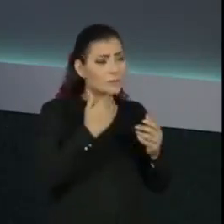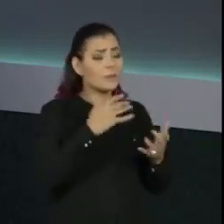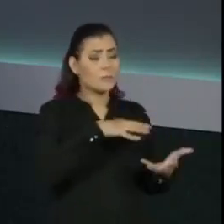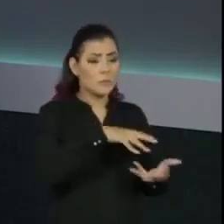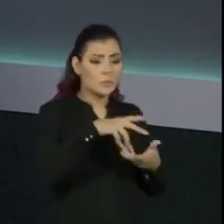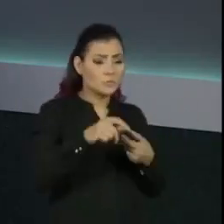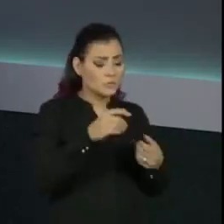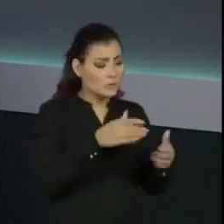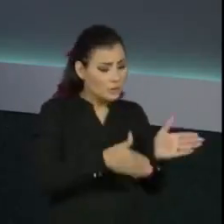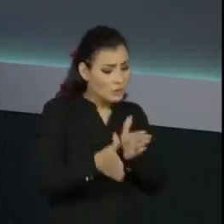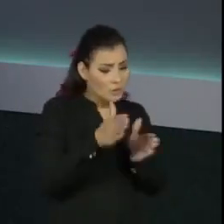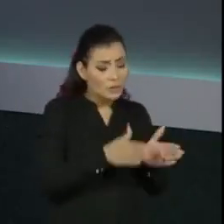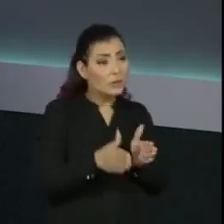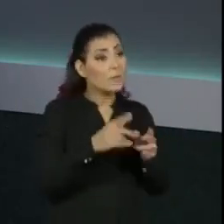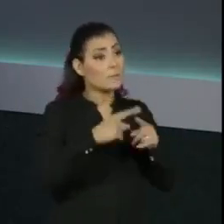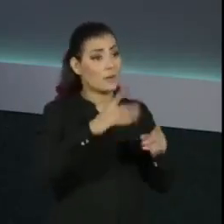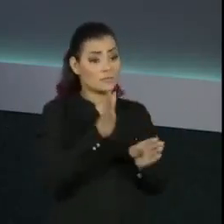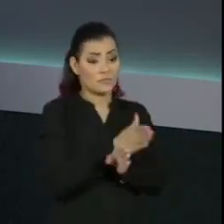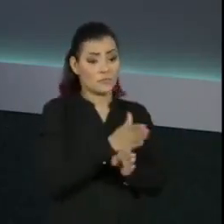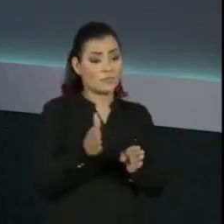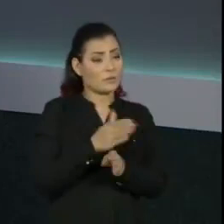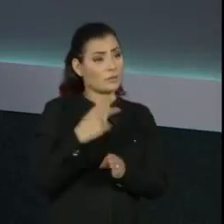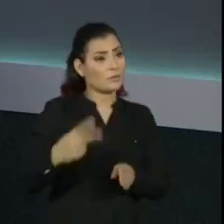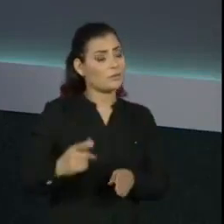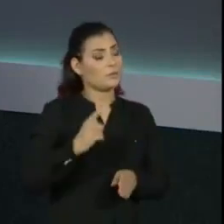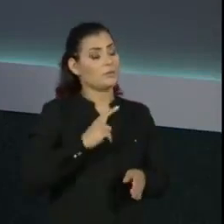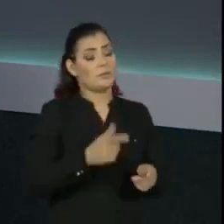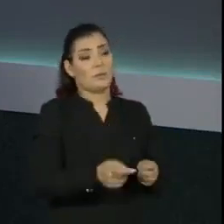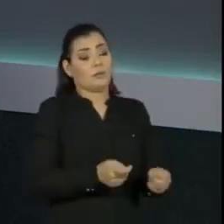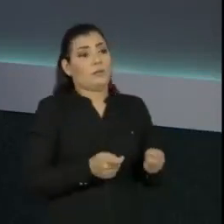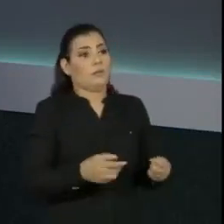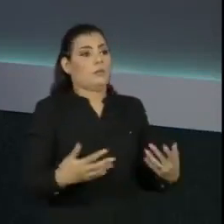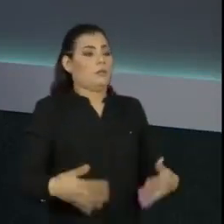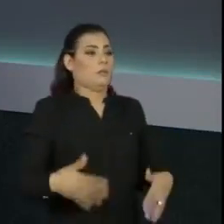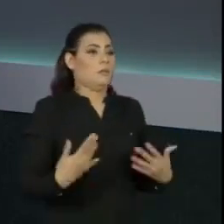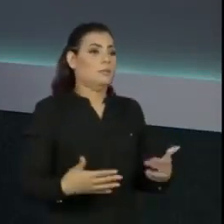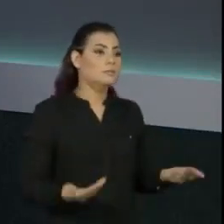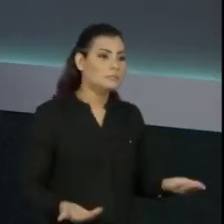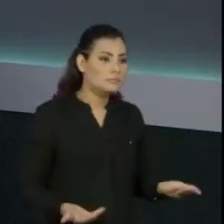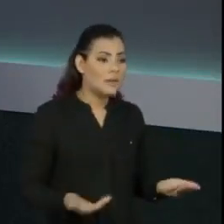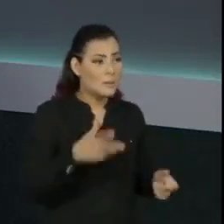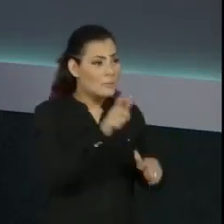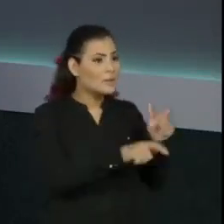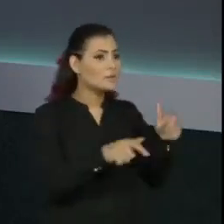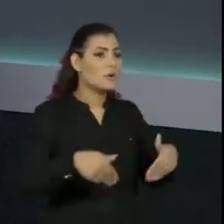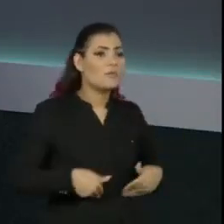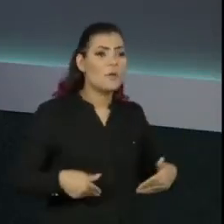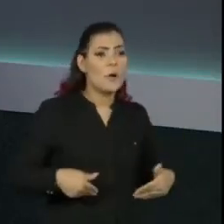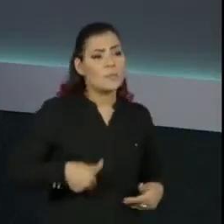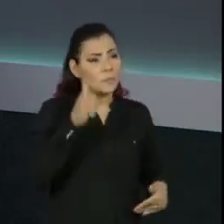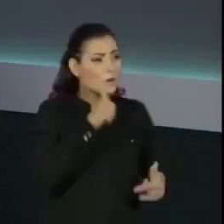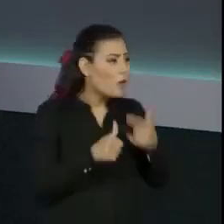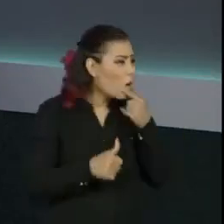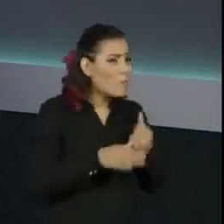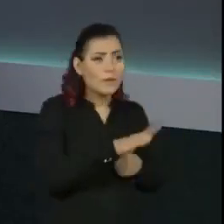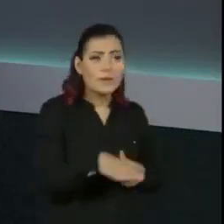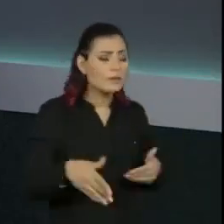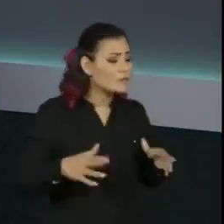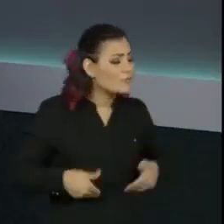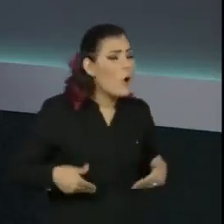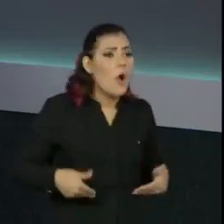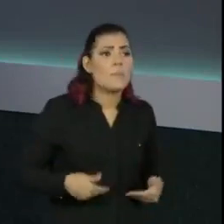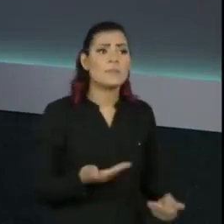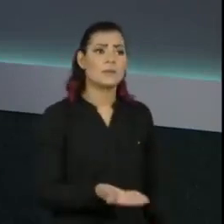e dentro aqui das nossas fronteiras, nós temos esse contingente de famintos e de pessoas, mulheres, homens, crianças,